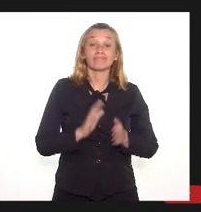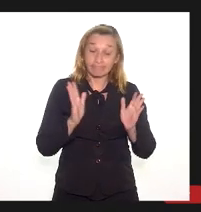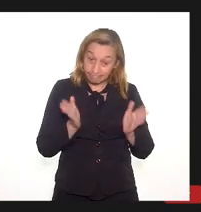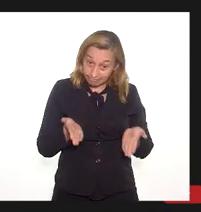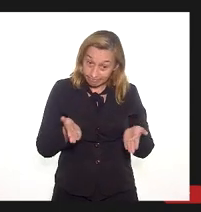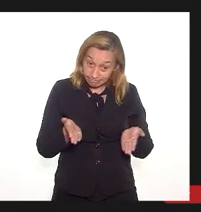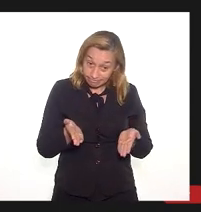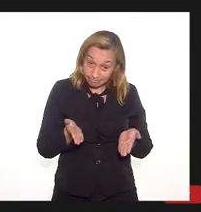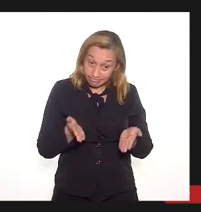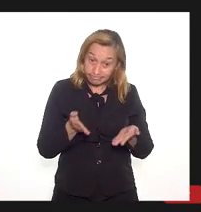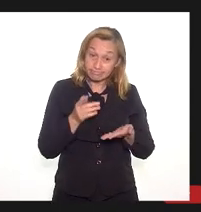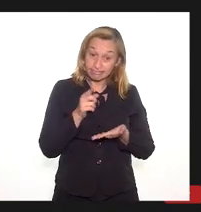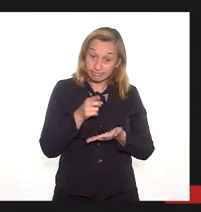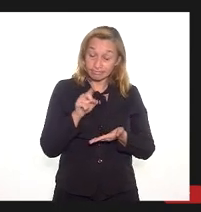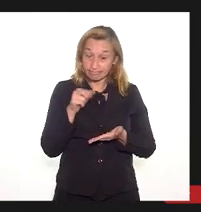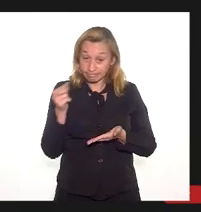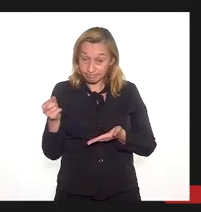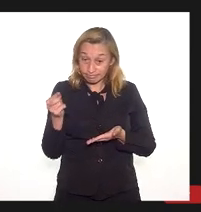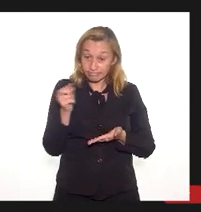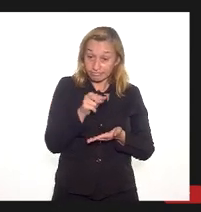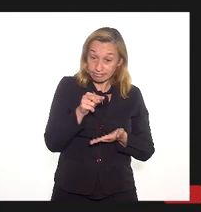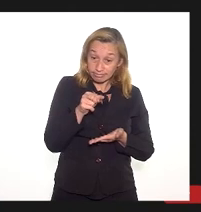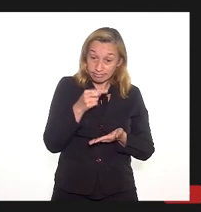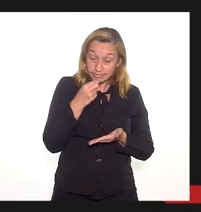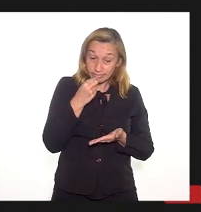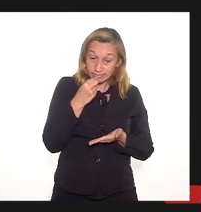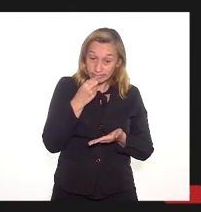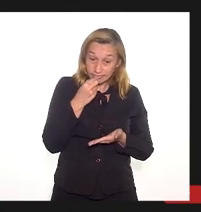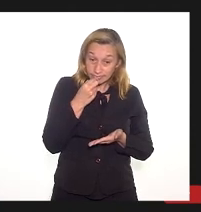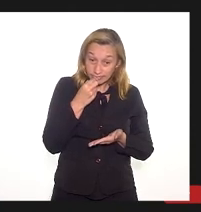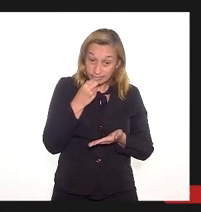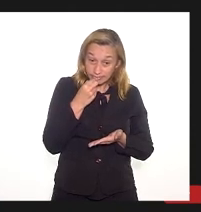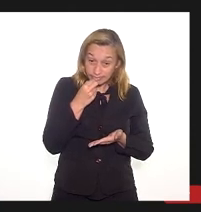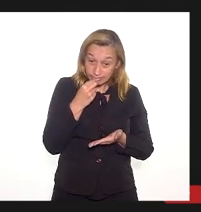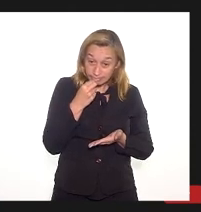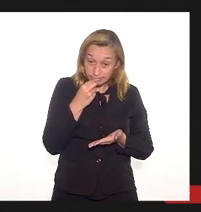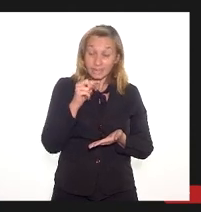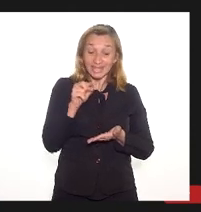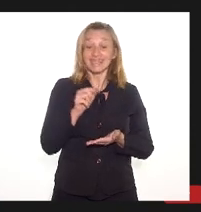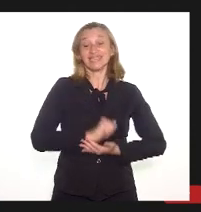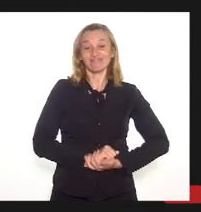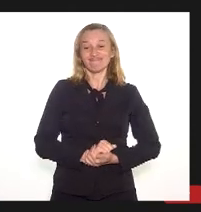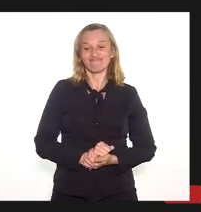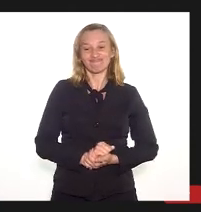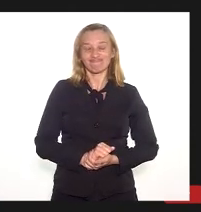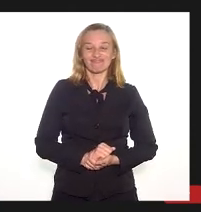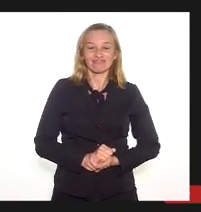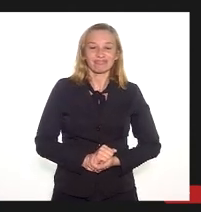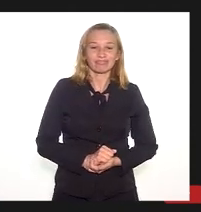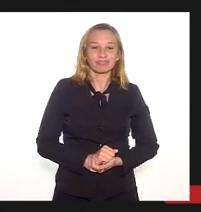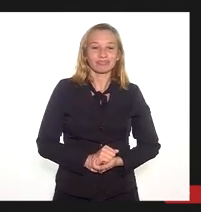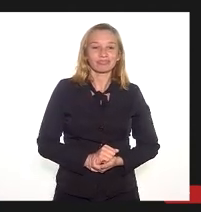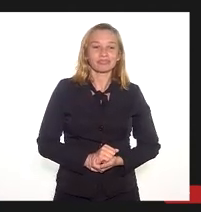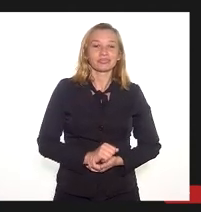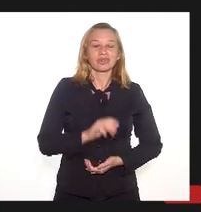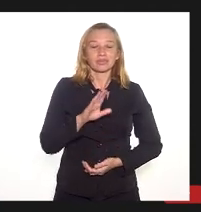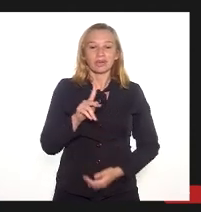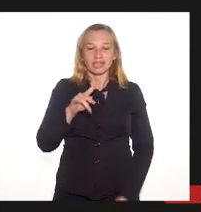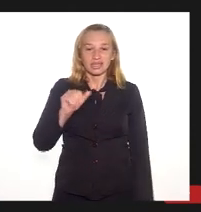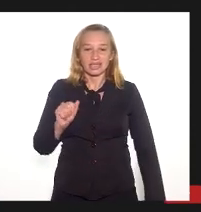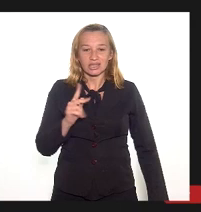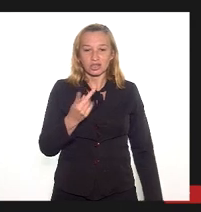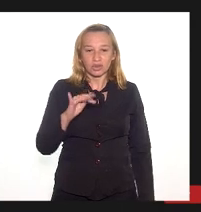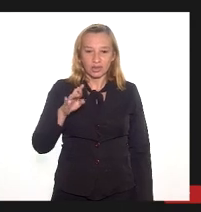É que está entre essa e a anterior. É isso aí. Então, nós temos aqui as bacias